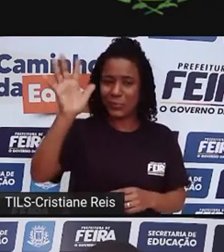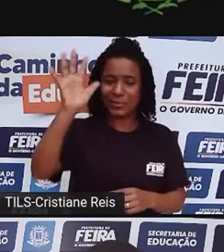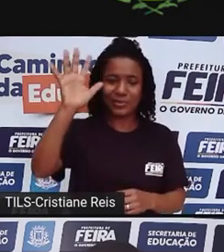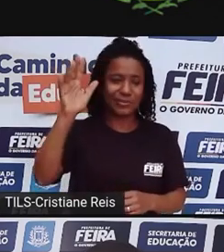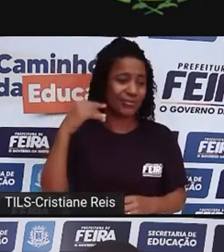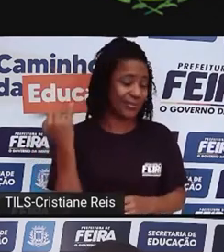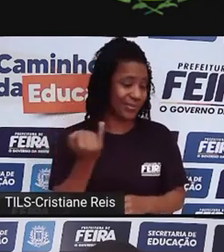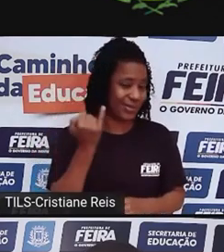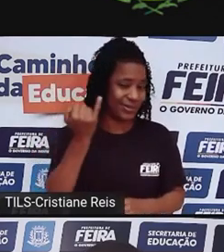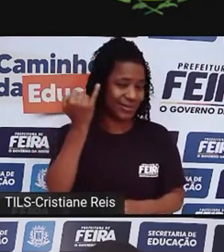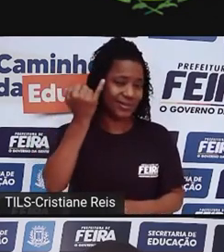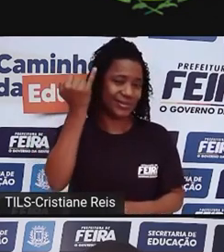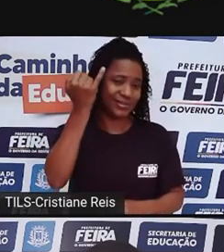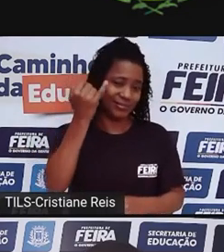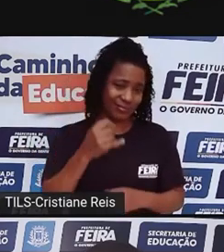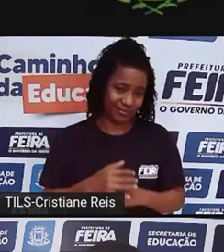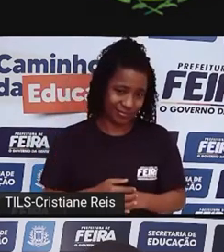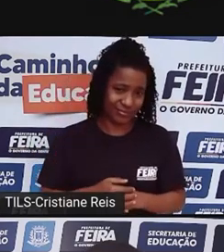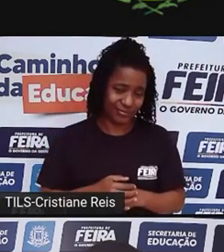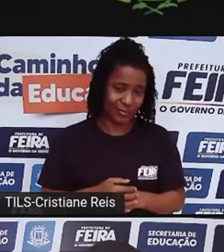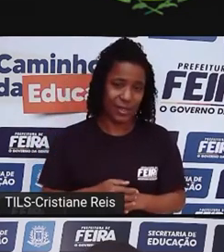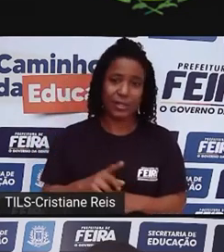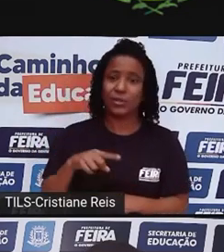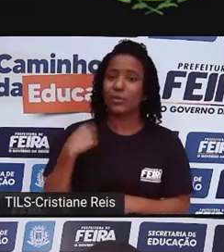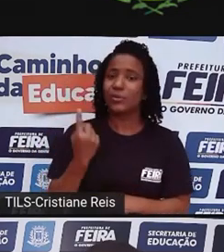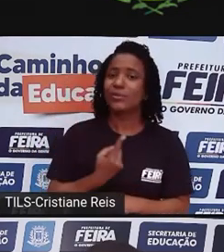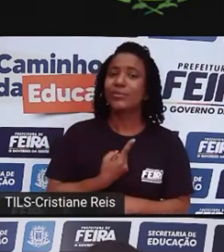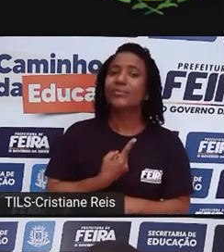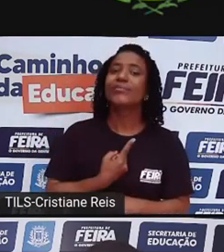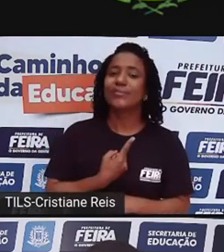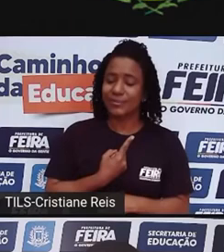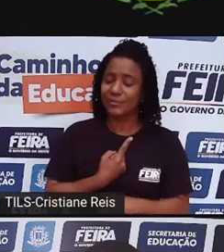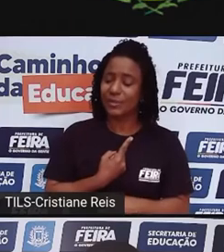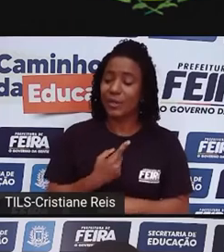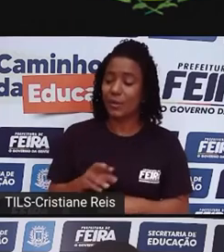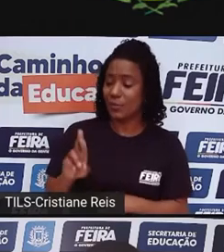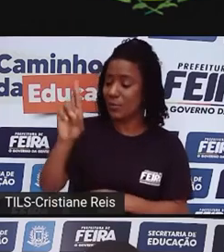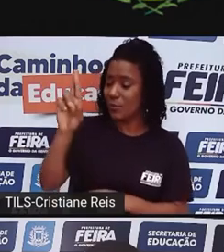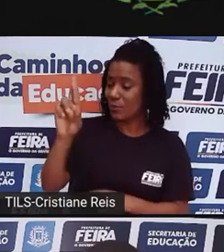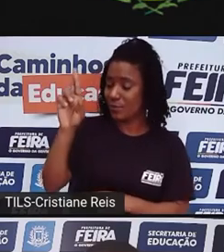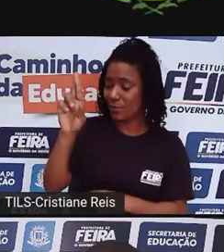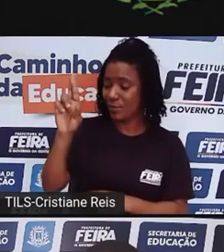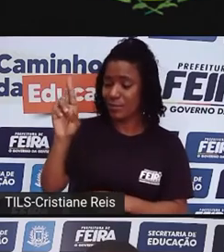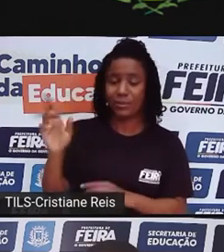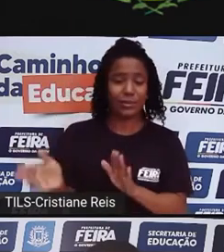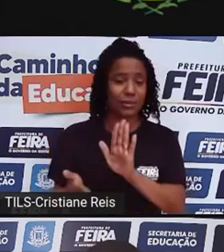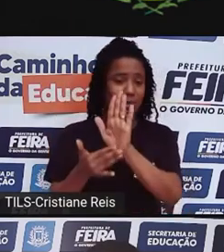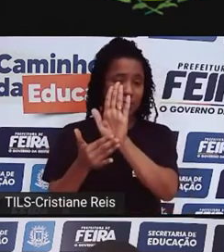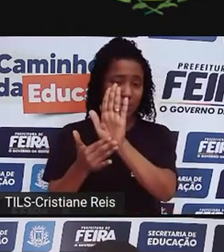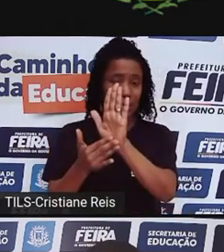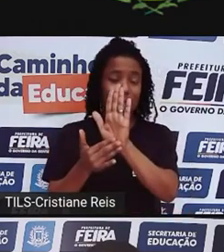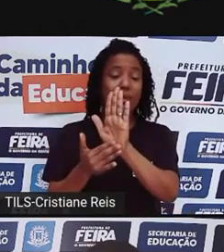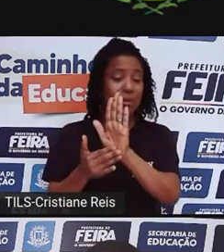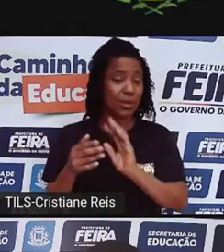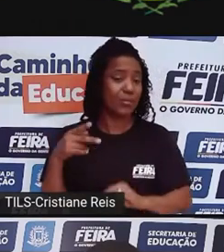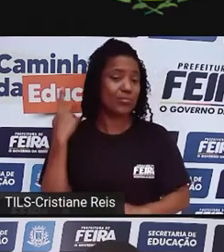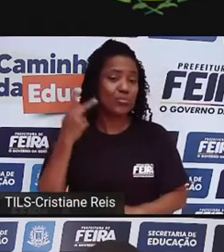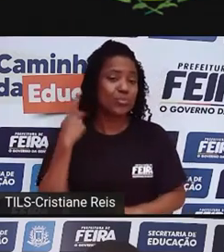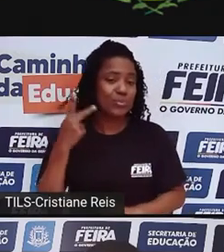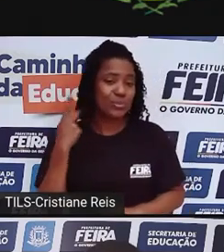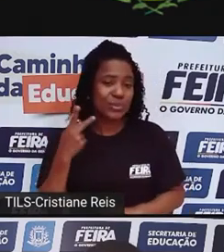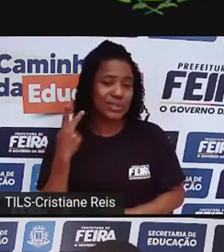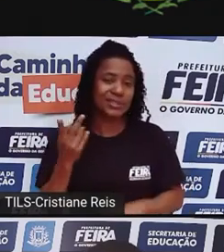importante a gente ter muito cuidado quem a gente escolhe é para nos representar politicamente. Porque se a carne está nesse valor, se a